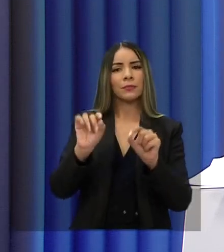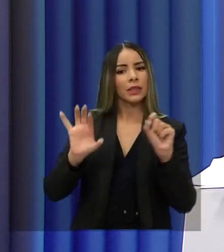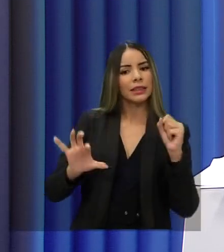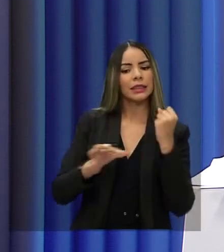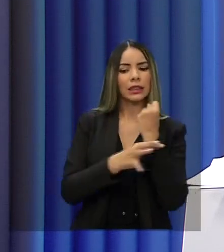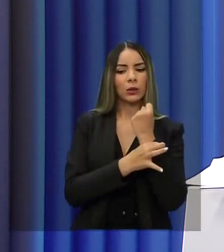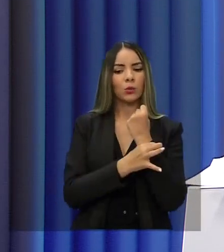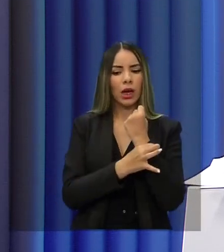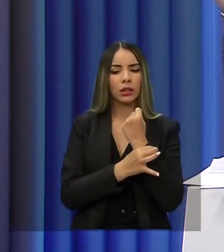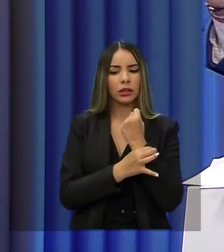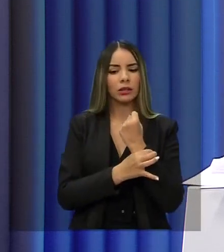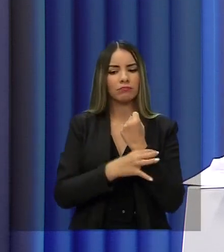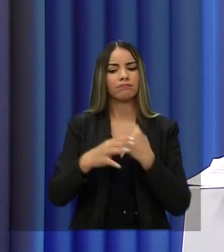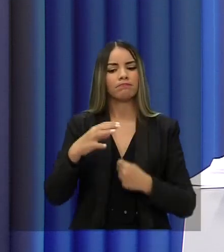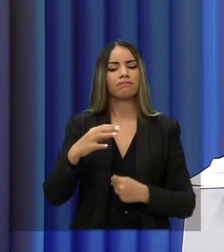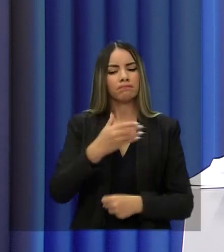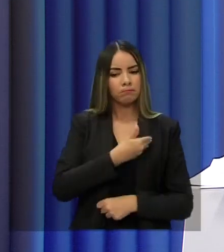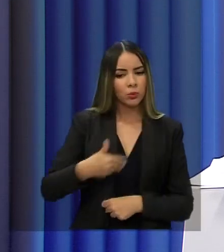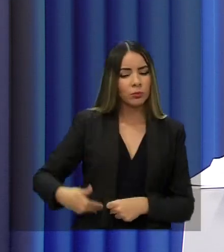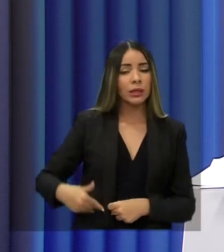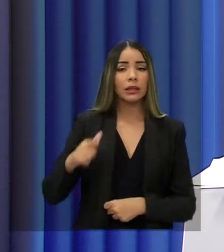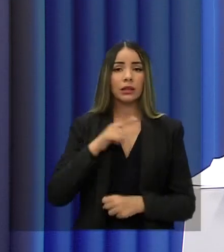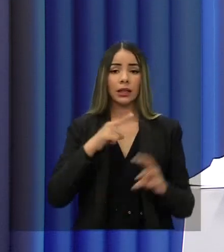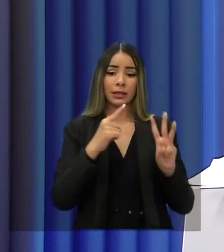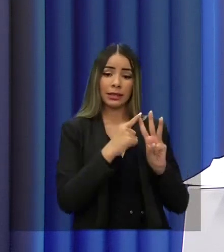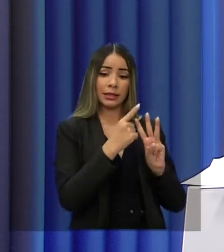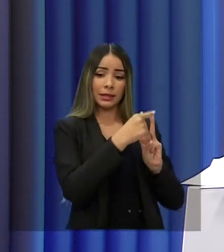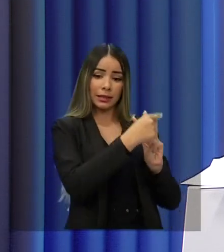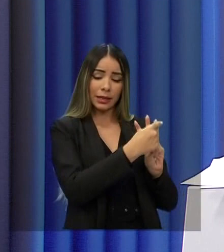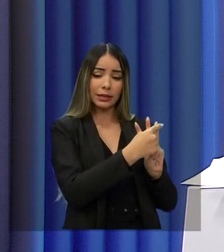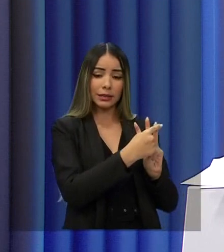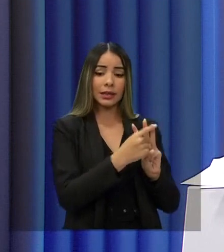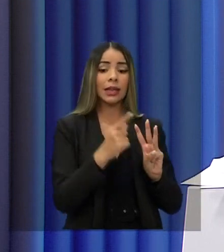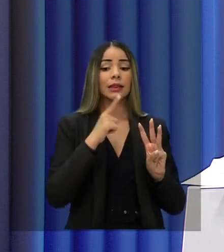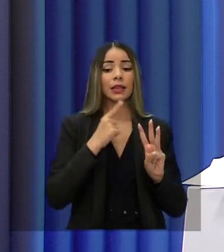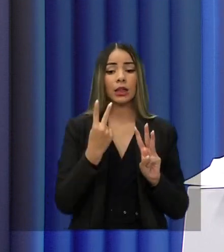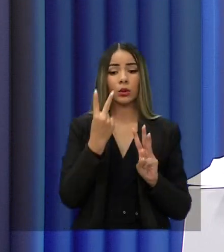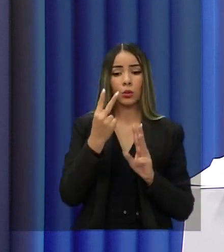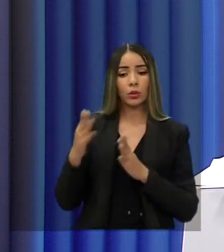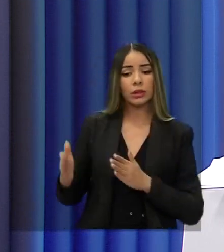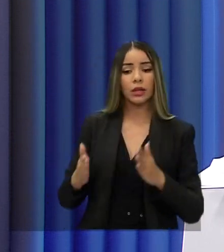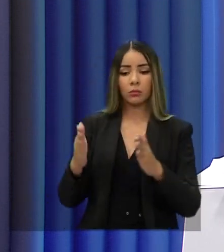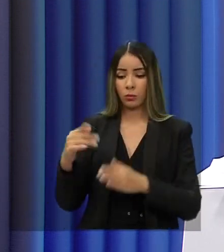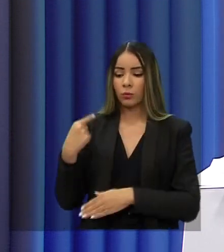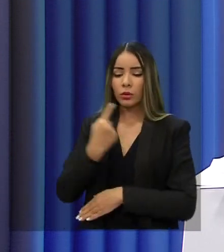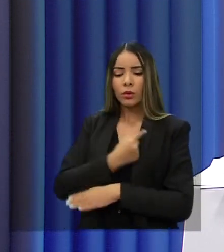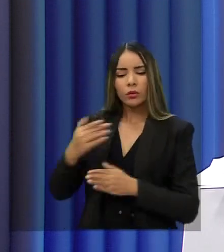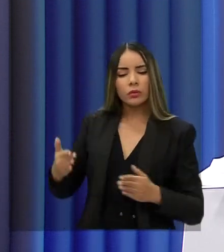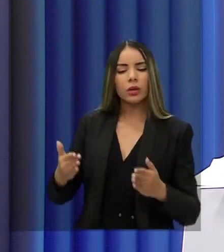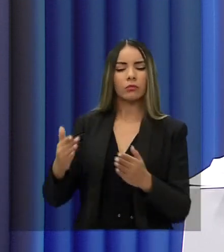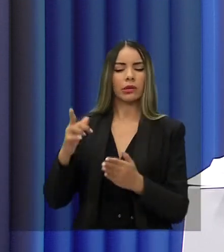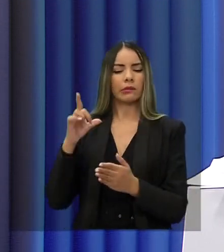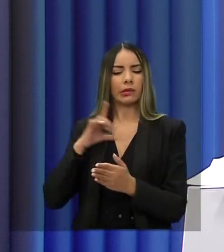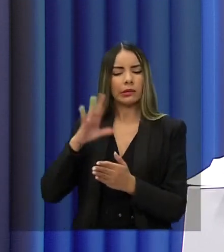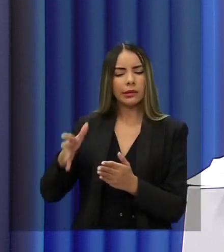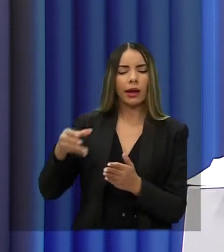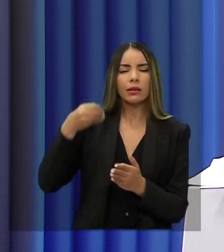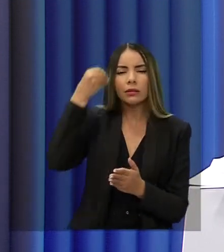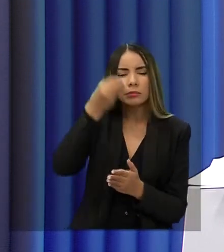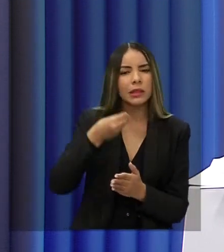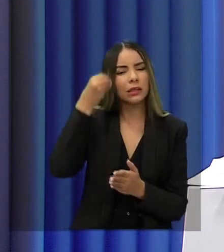pública. Minha gente, são três candidatos, mas há dois caminhos. O nosso caminho da experiência e da